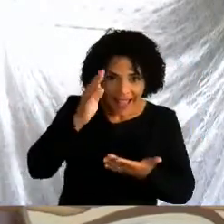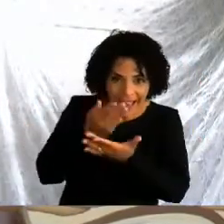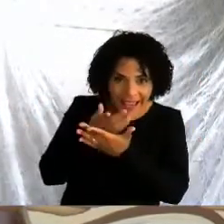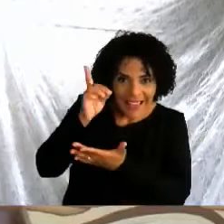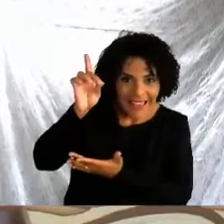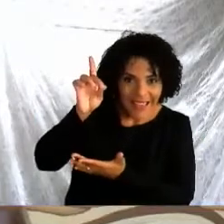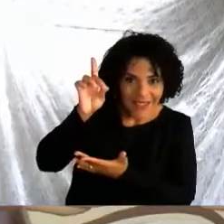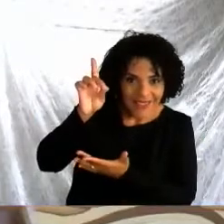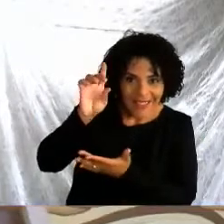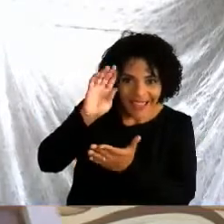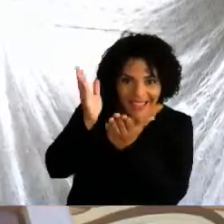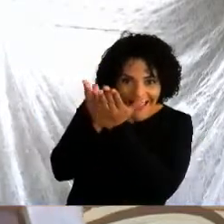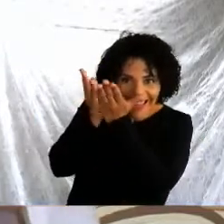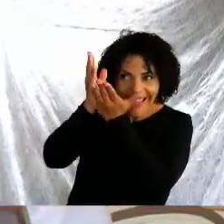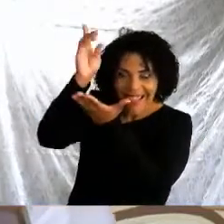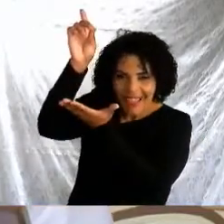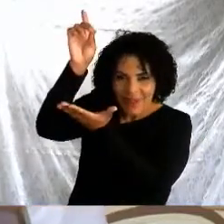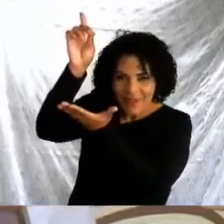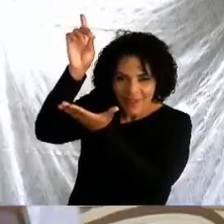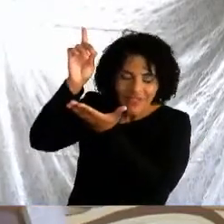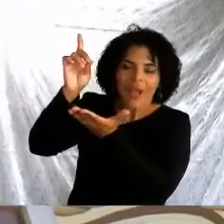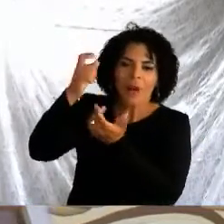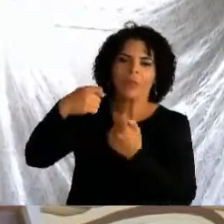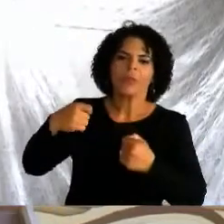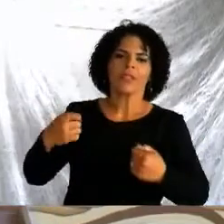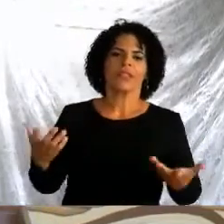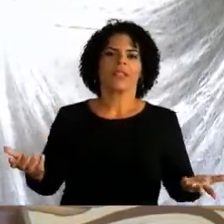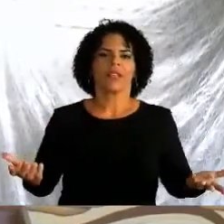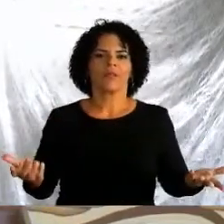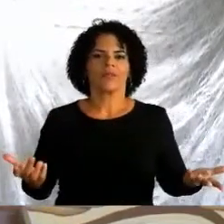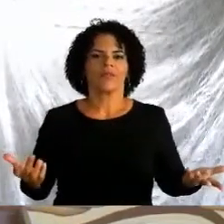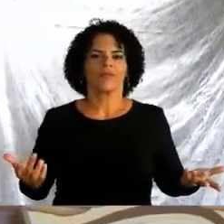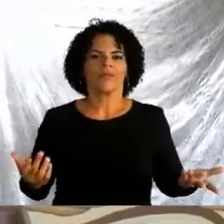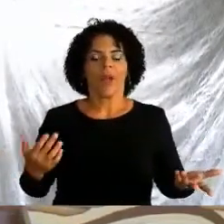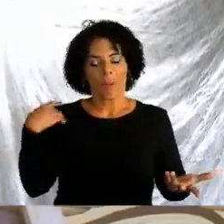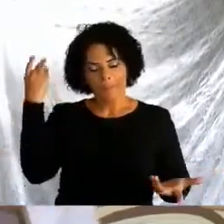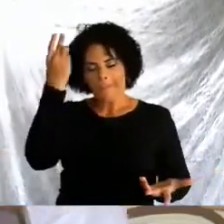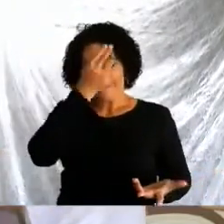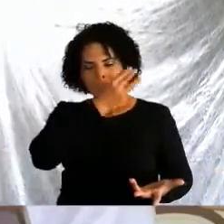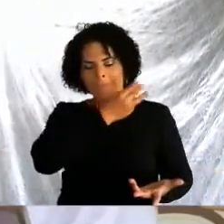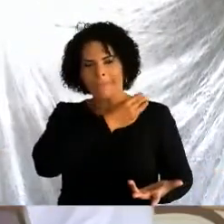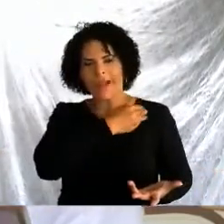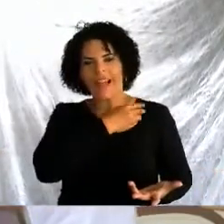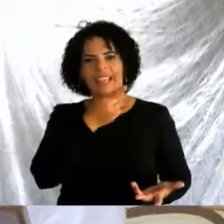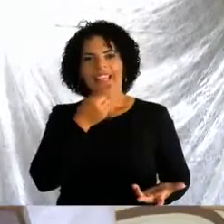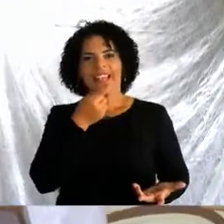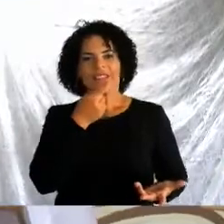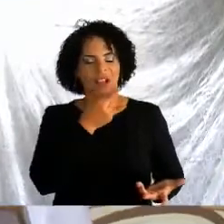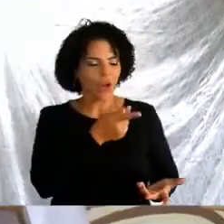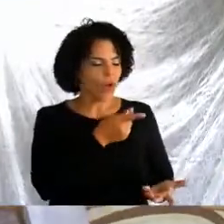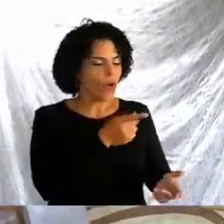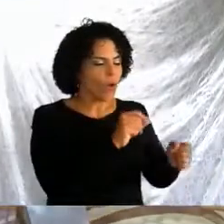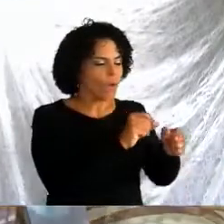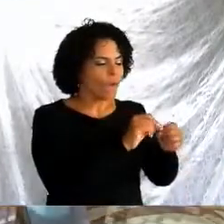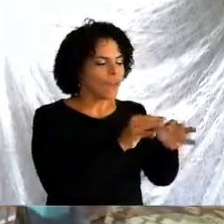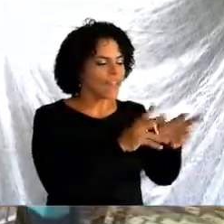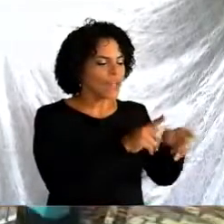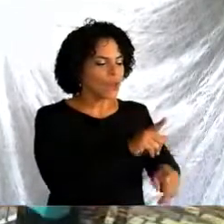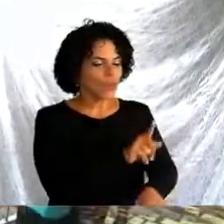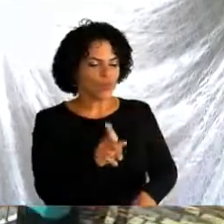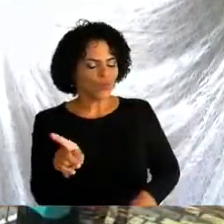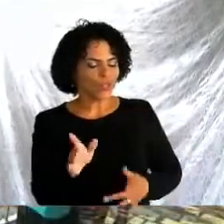Tanto confiou, que pode dizer, fazei o que Jesus, meu Filho, vos